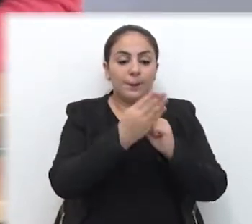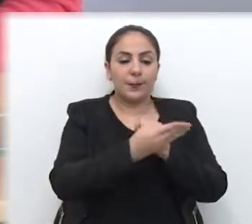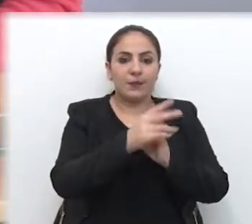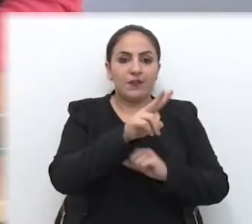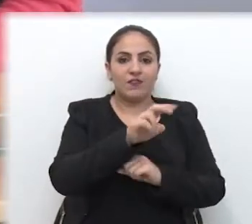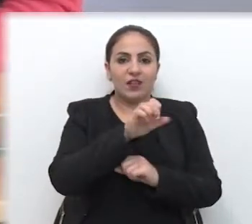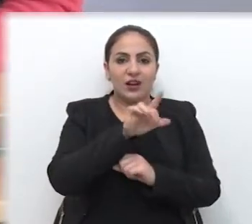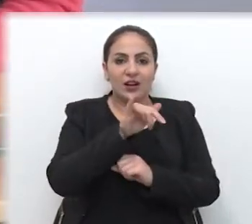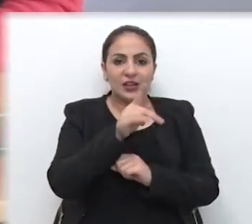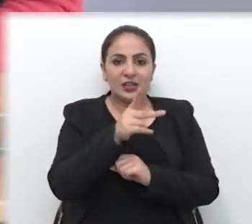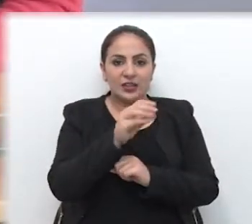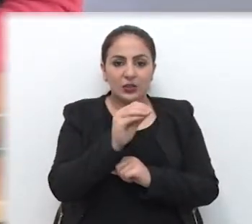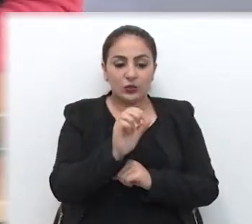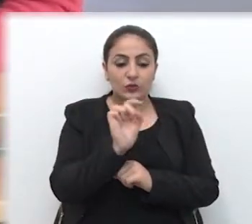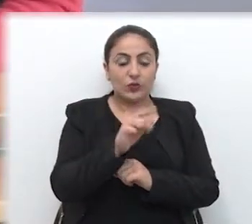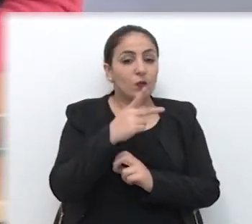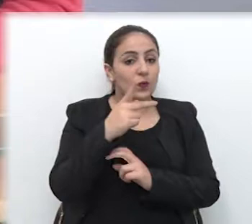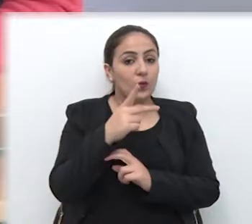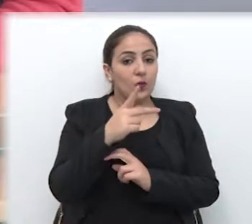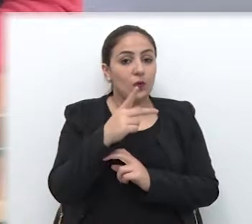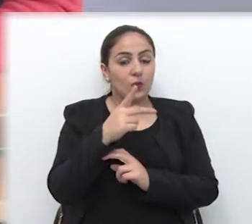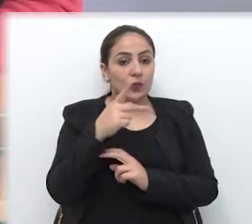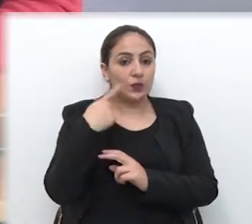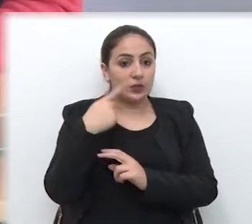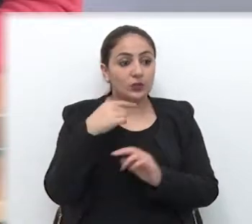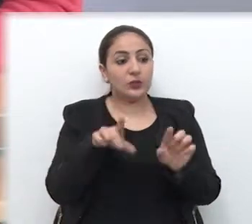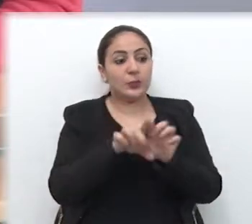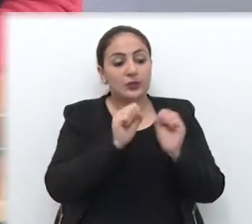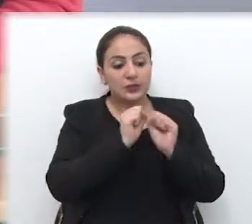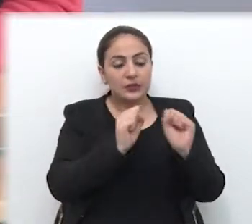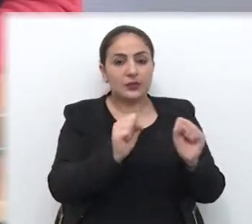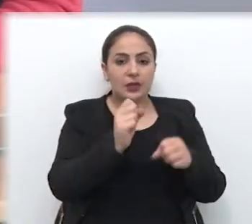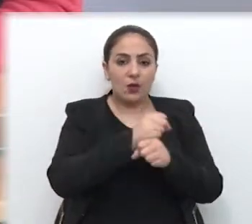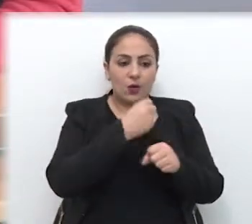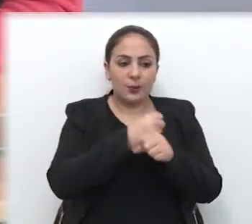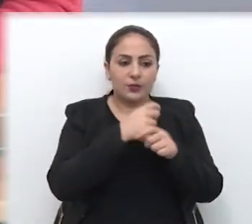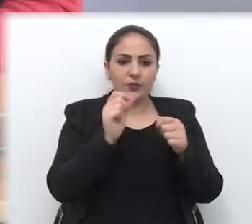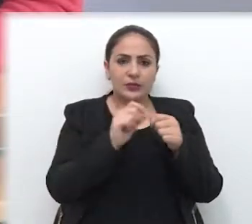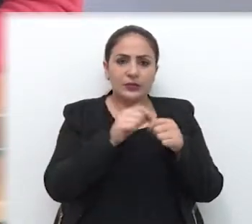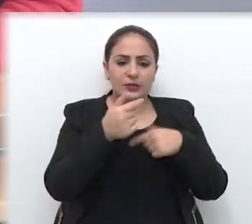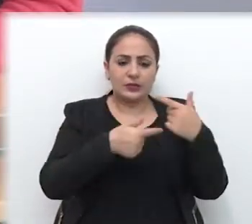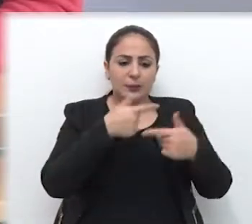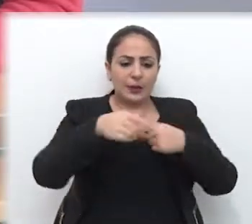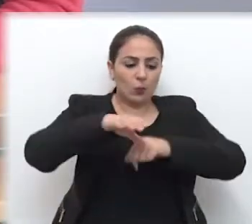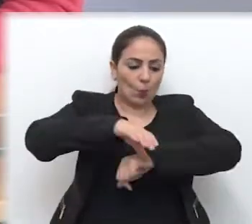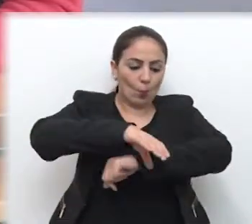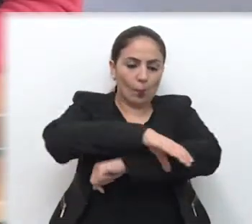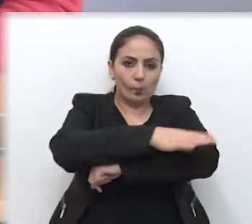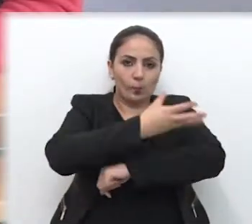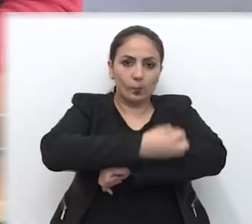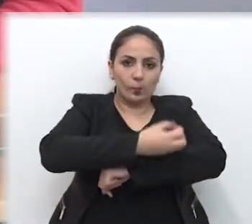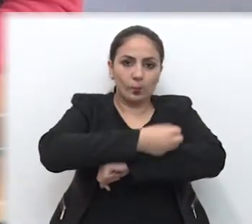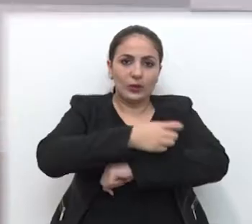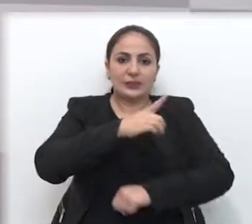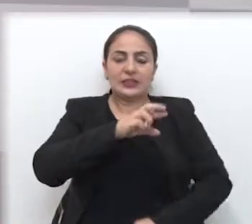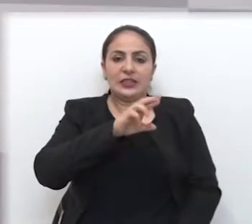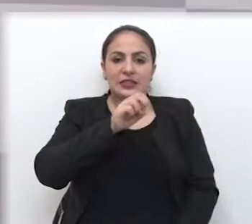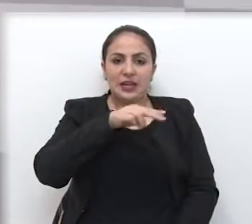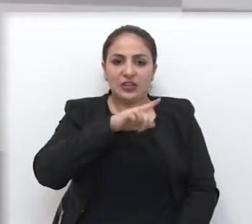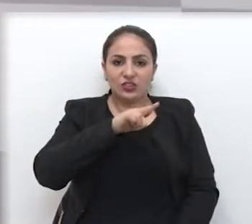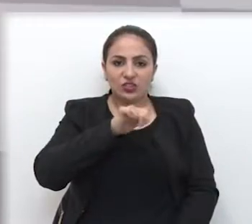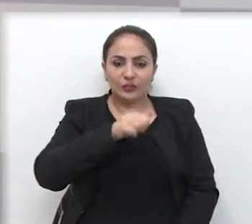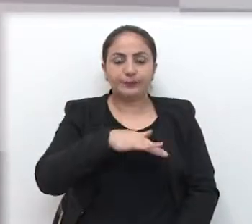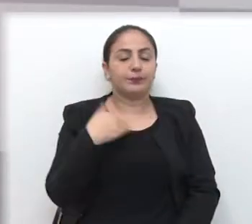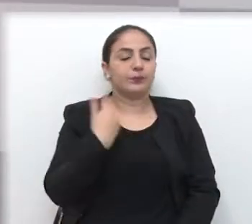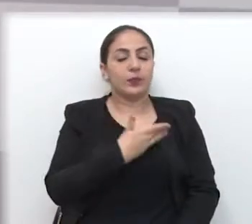bairro Valinhos, onde os servidores da Secretaria de Obras fizeram trabalhos de tubulação e drenagem. Nós